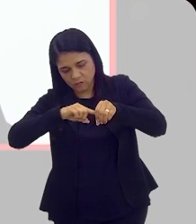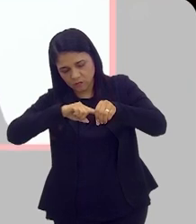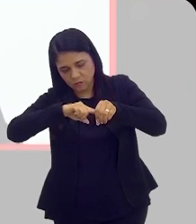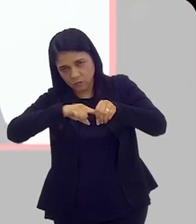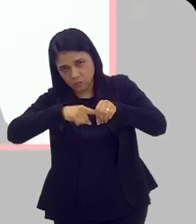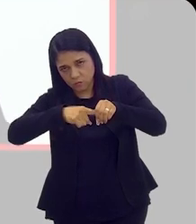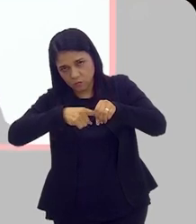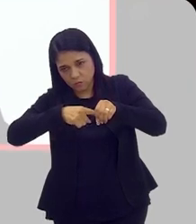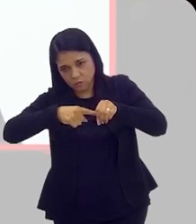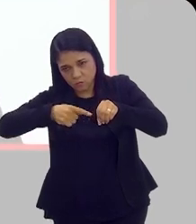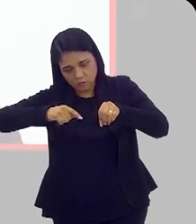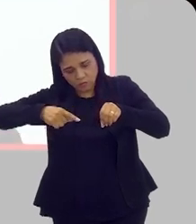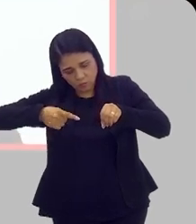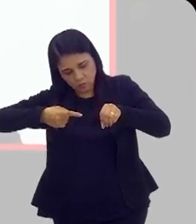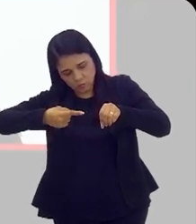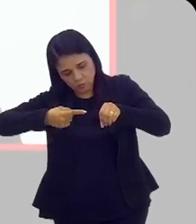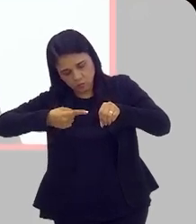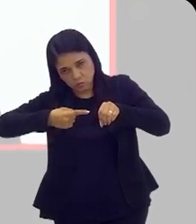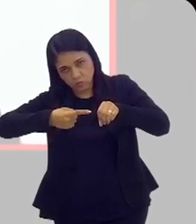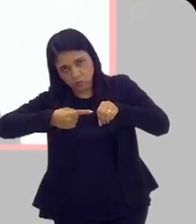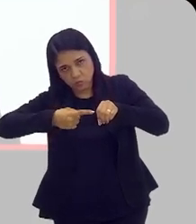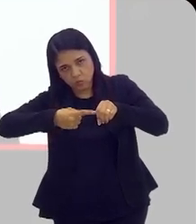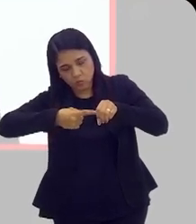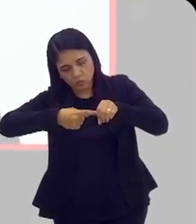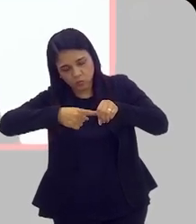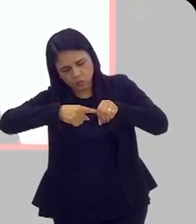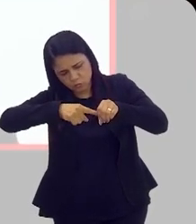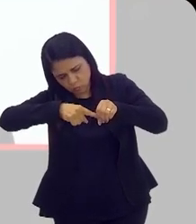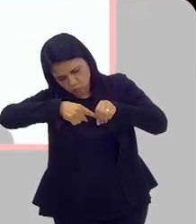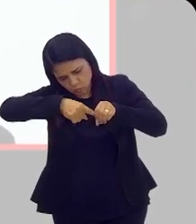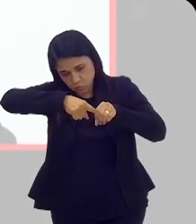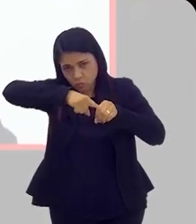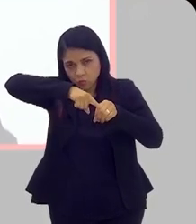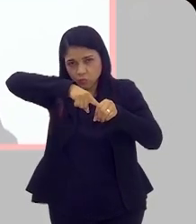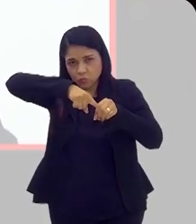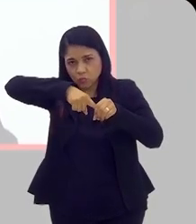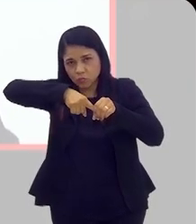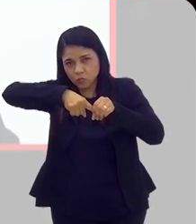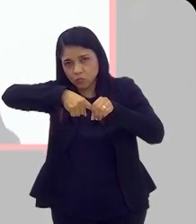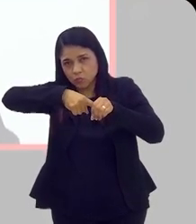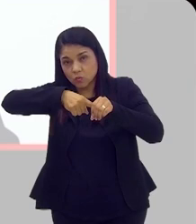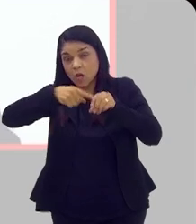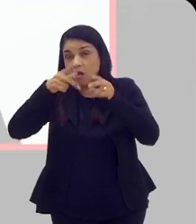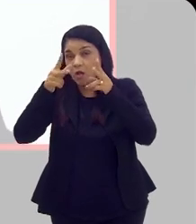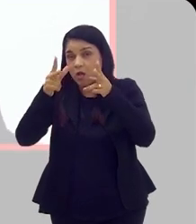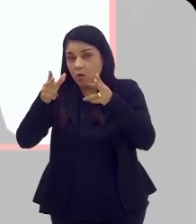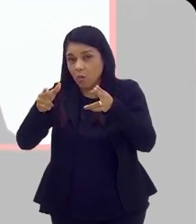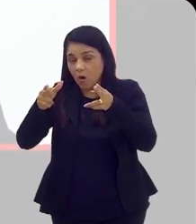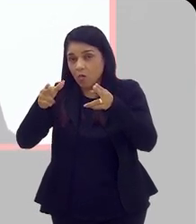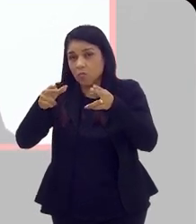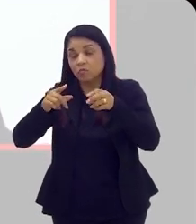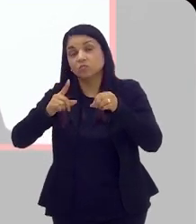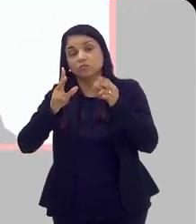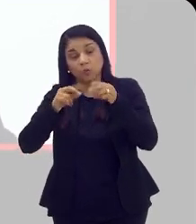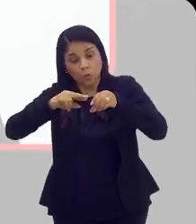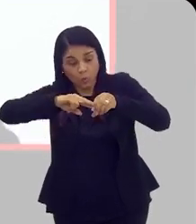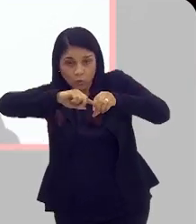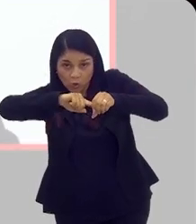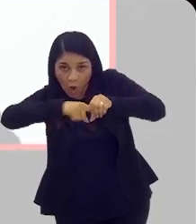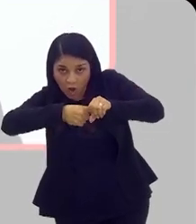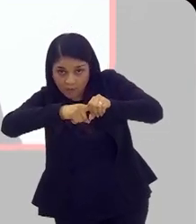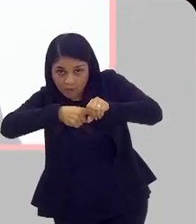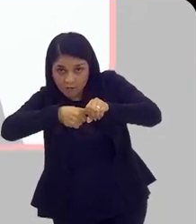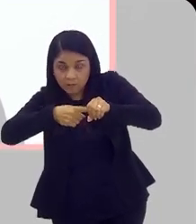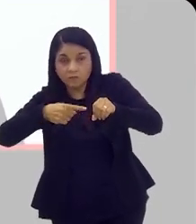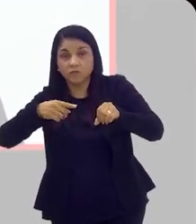ele vai entrar com o aparelho através do reto e conseguir olhar a próstata, exatamente... Igual como a gente tem que fazer o toque